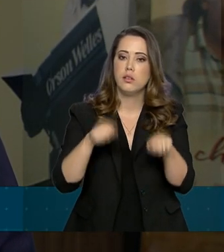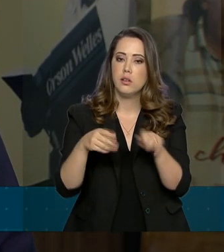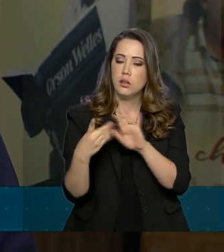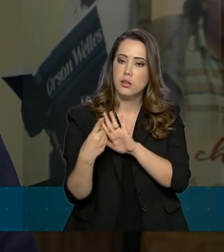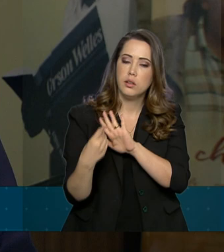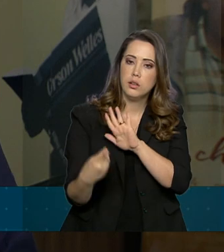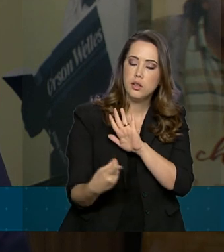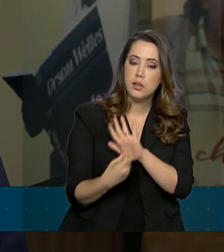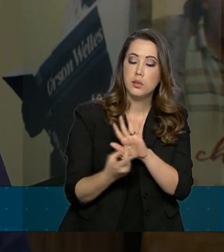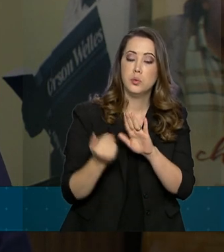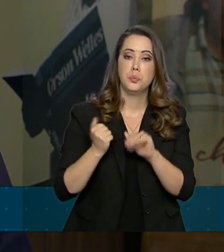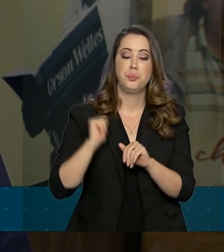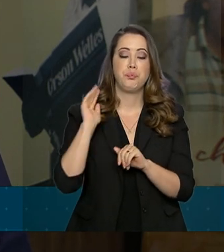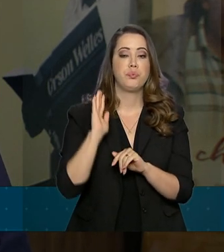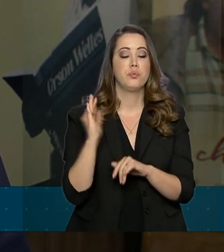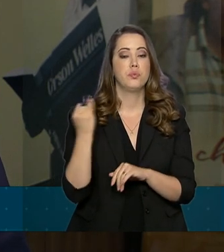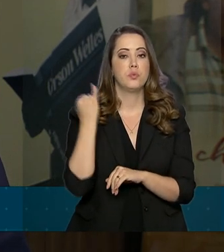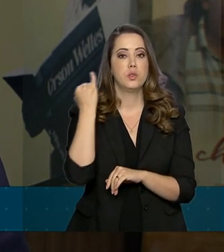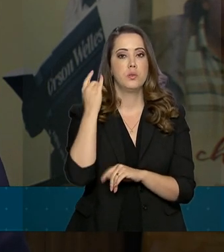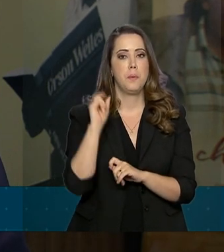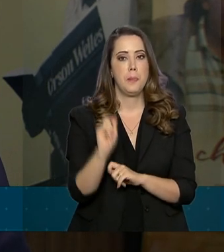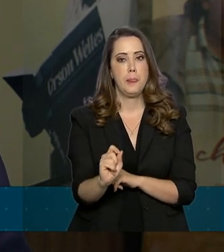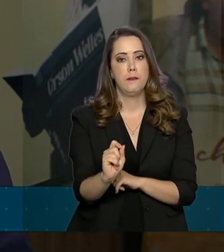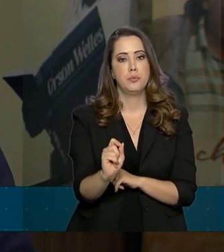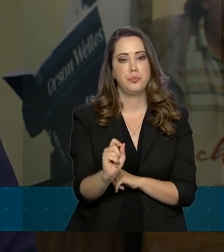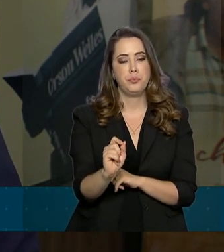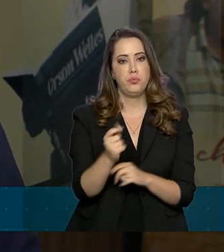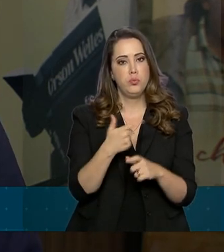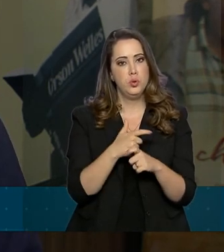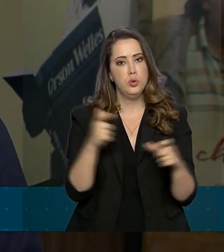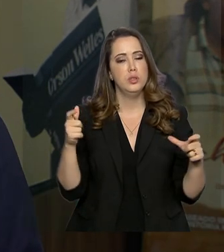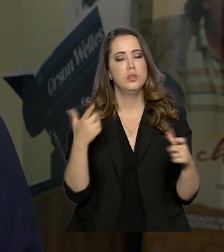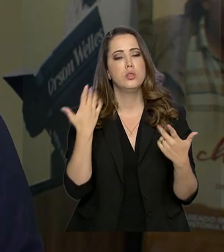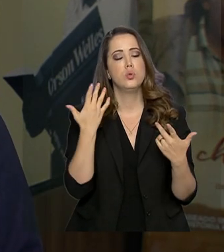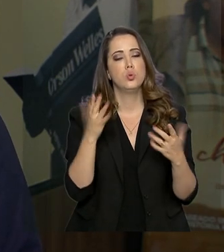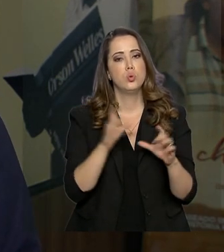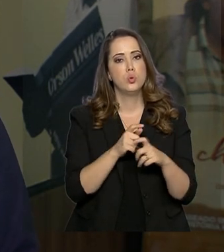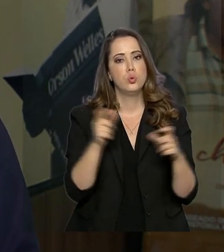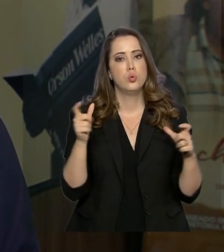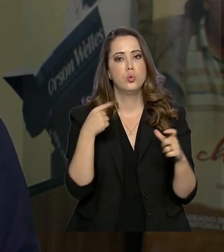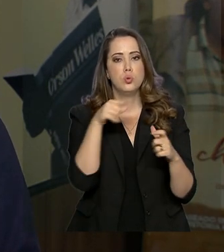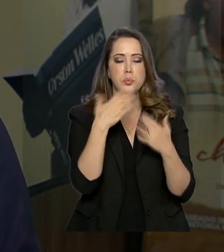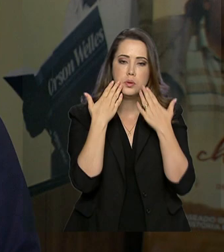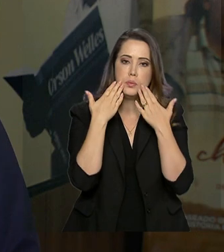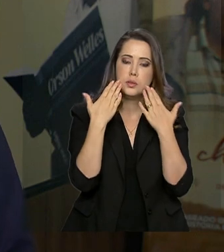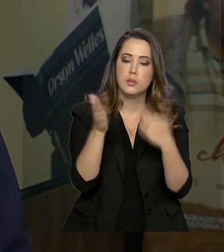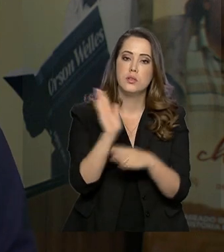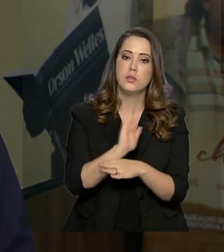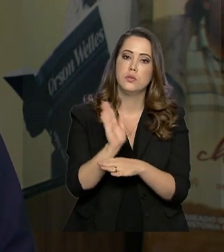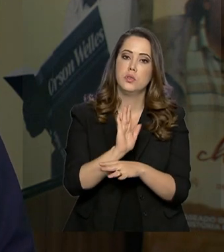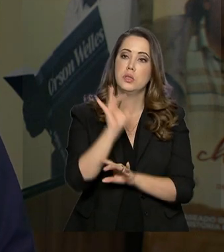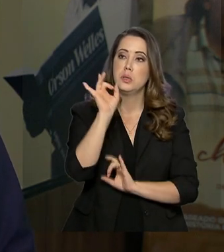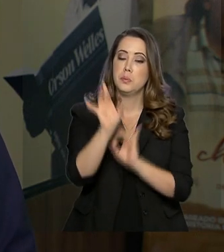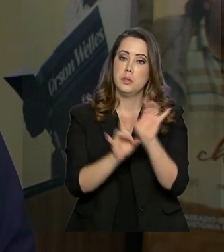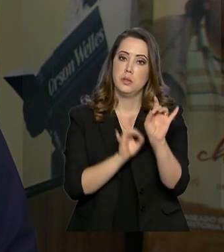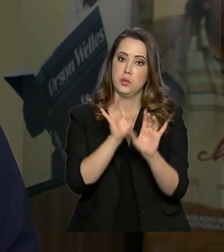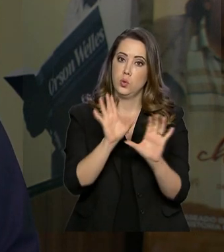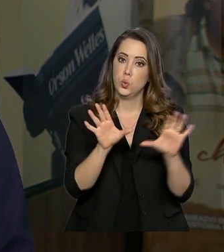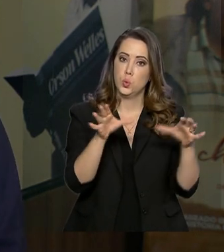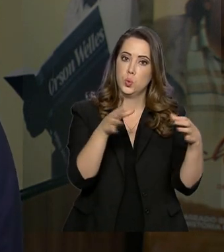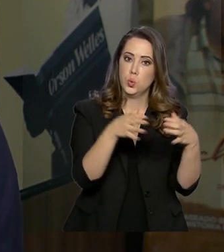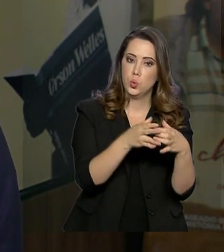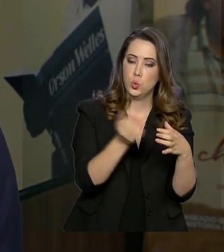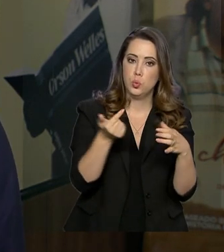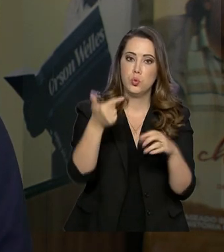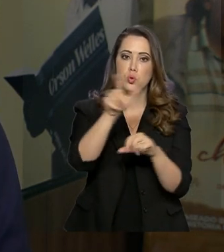decreto, sobretudo para esses grandes grupos exibidores, especialmente os grupos